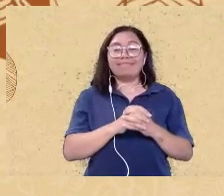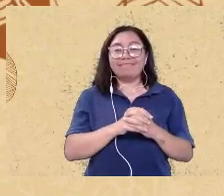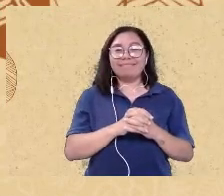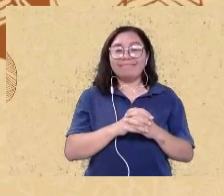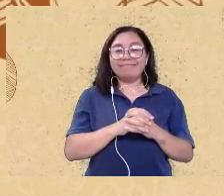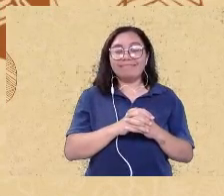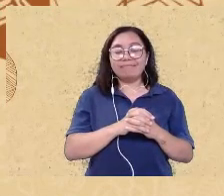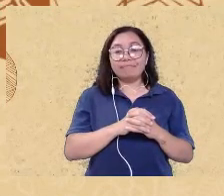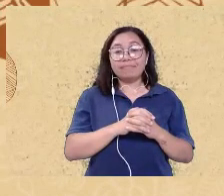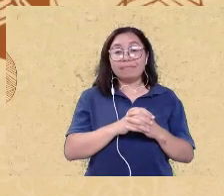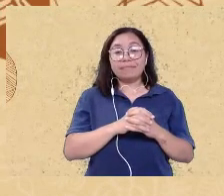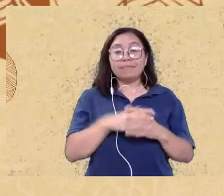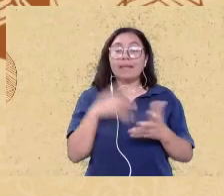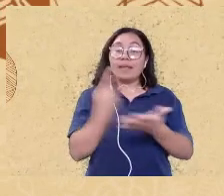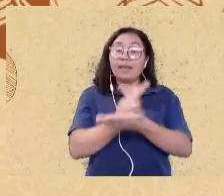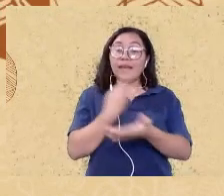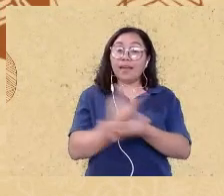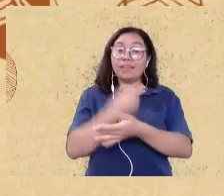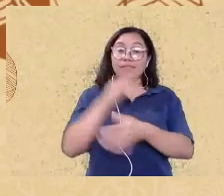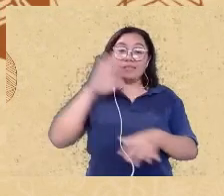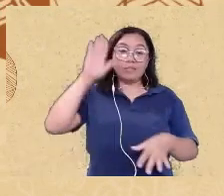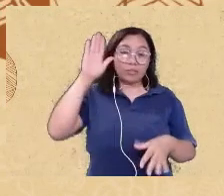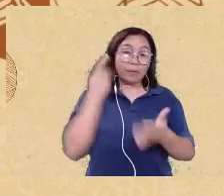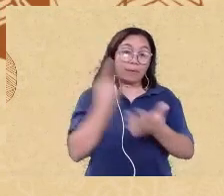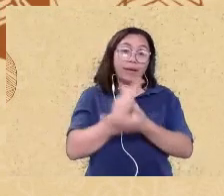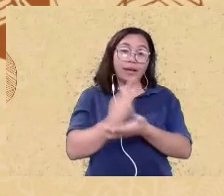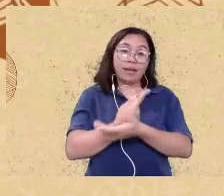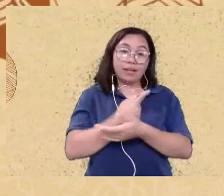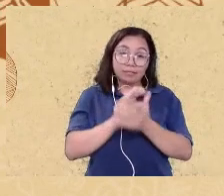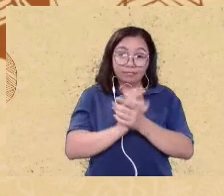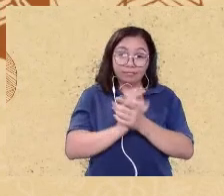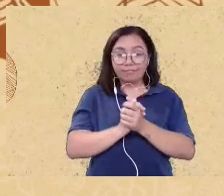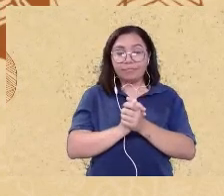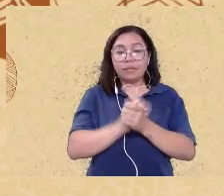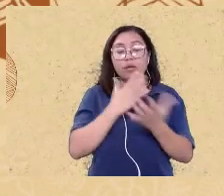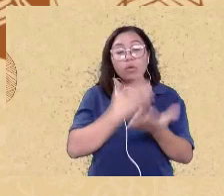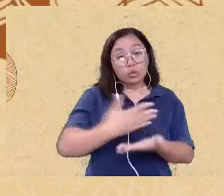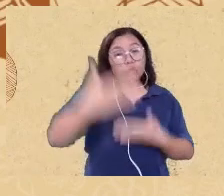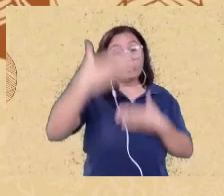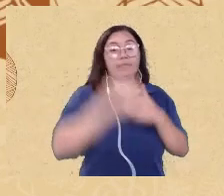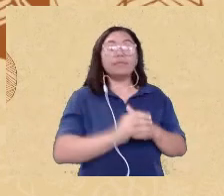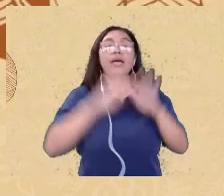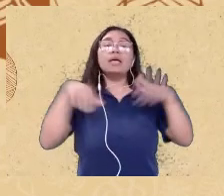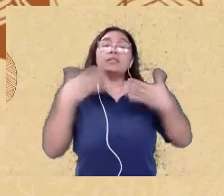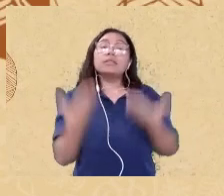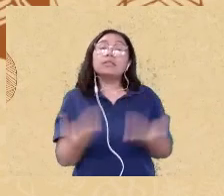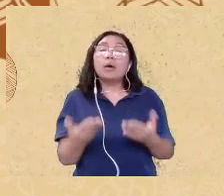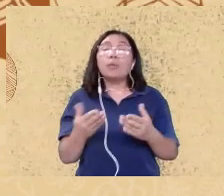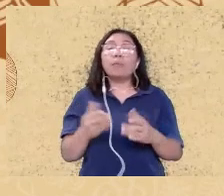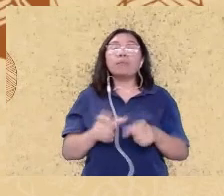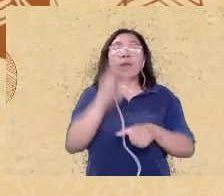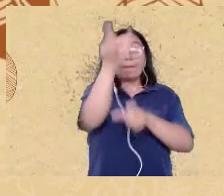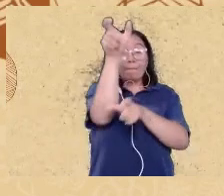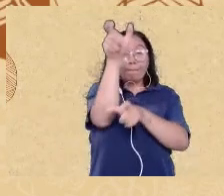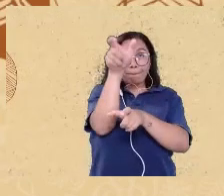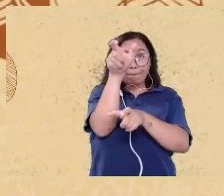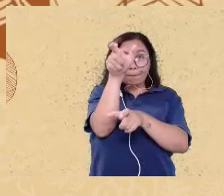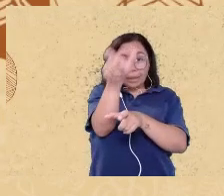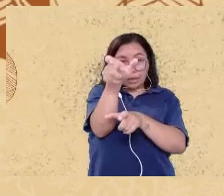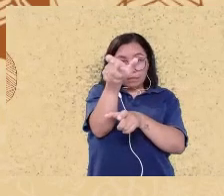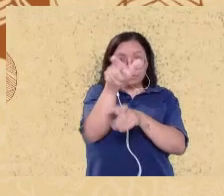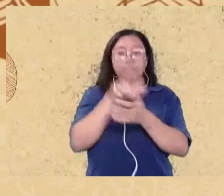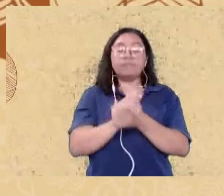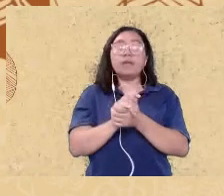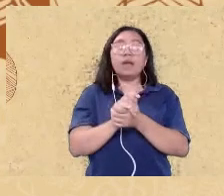tudo bem continuando o marcador o orientação sexual aparece apenas uma única